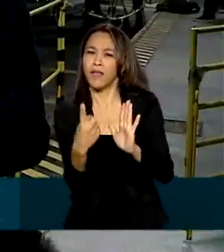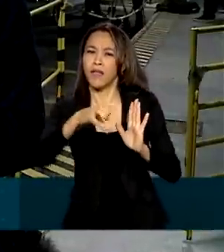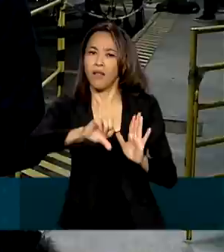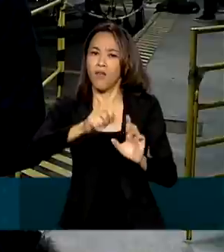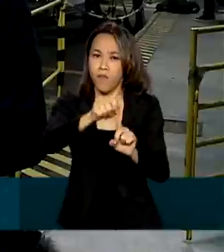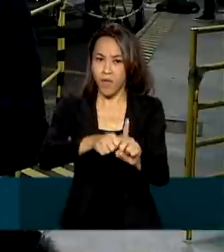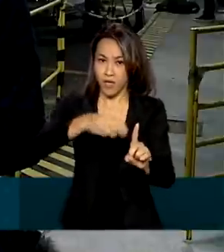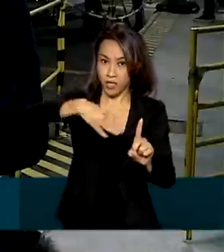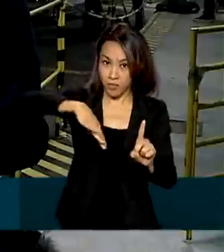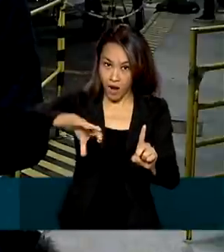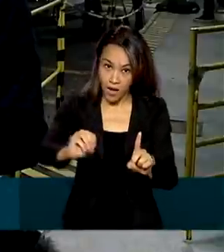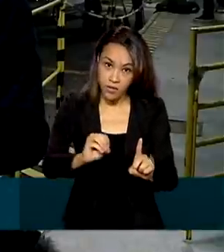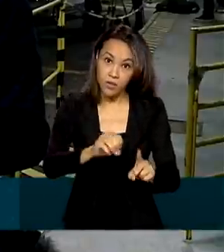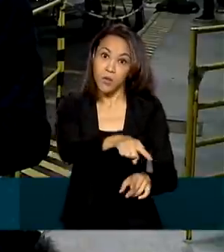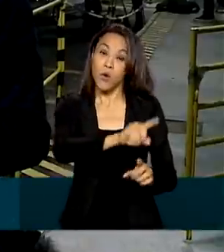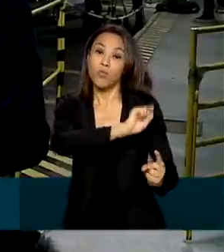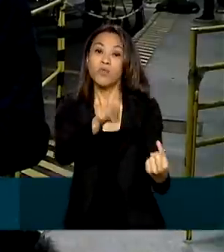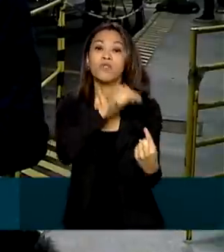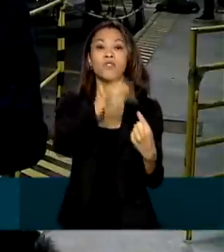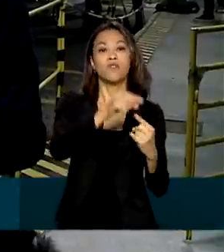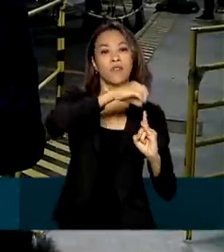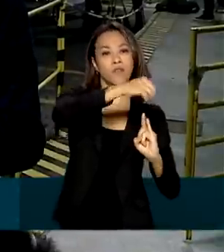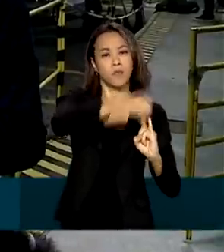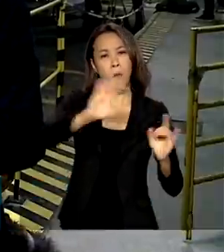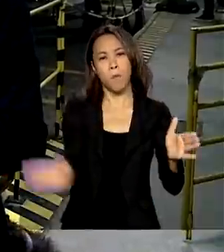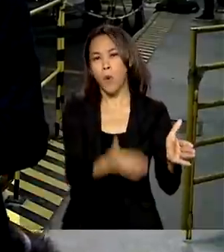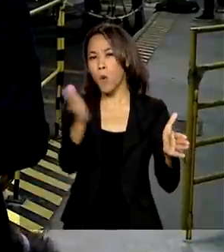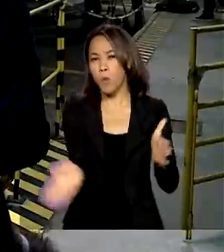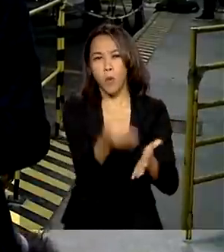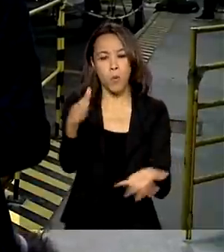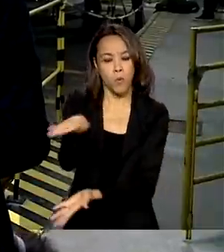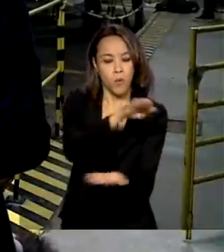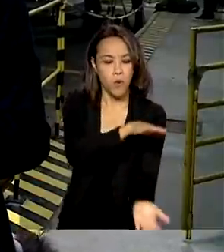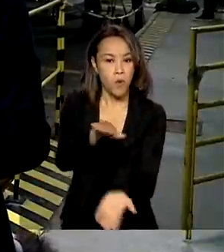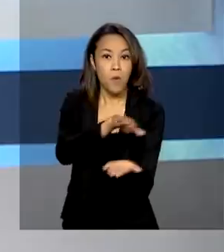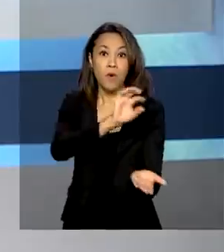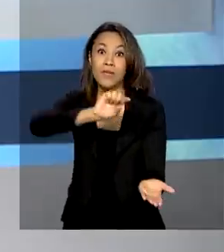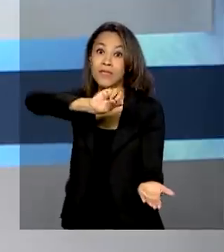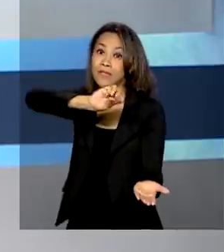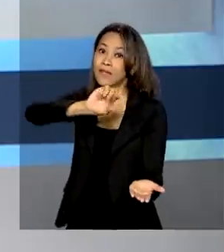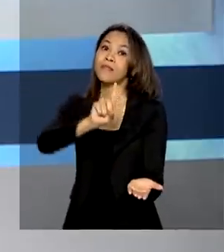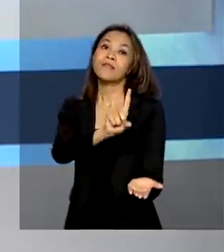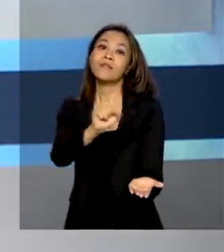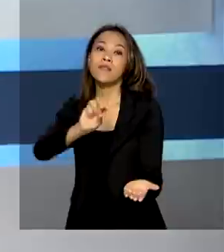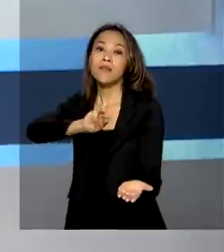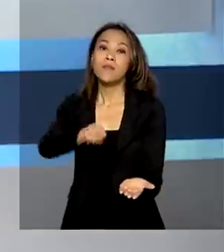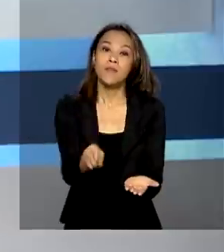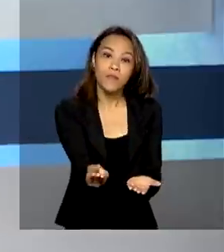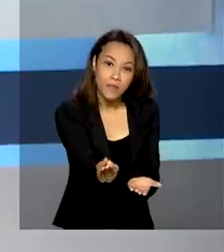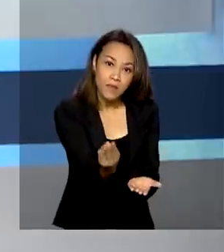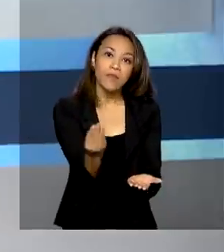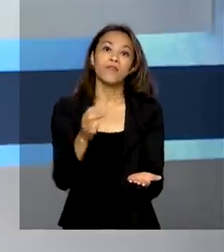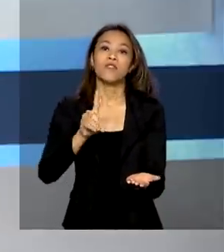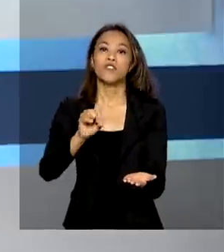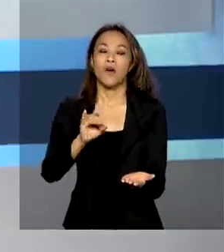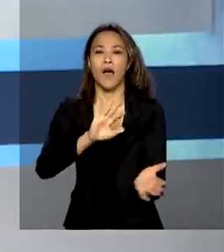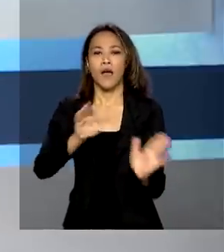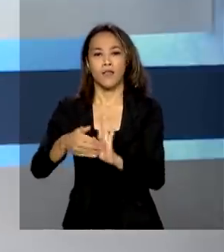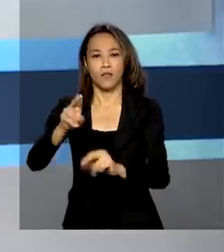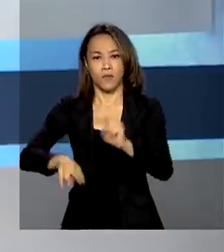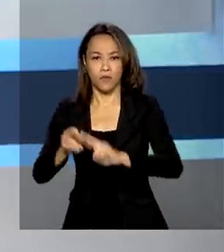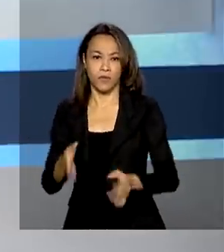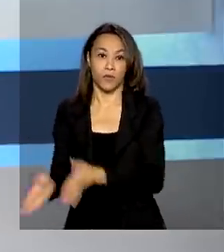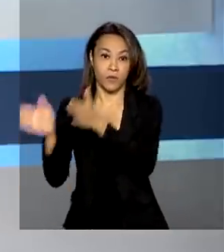A Fiocruz tem a meta de produzir 100 milhões de doses até julho. De acordo com a Fiocruz, a capacidade é